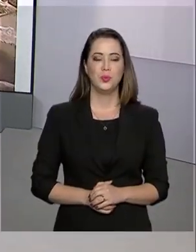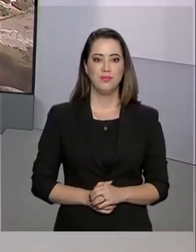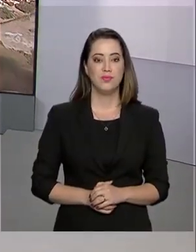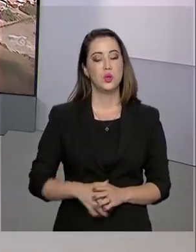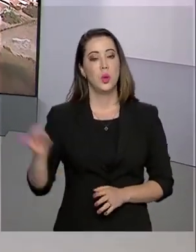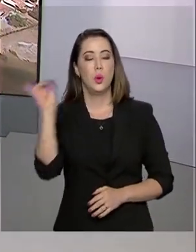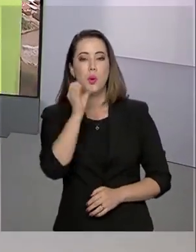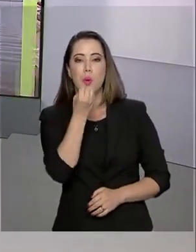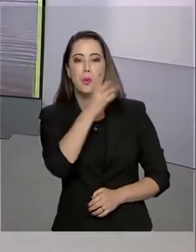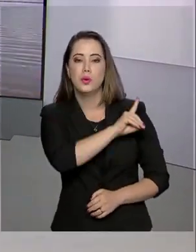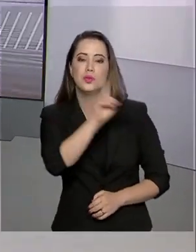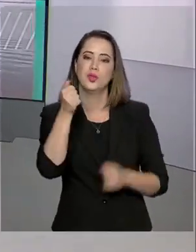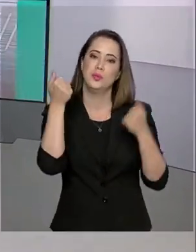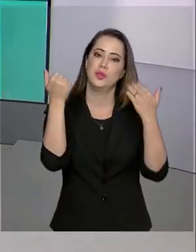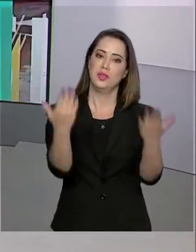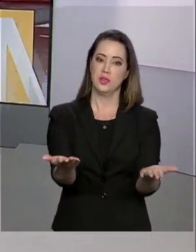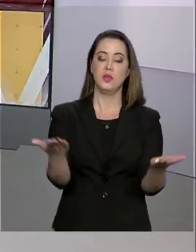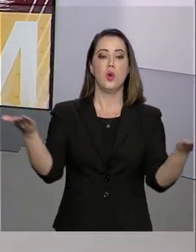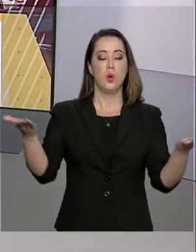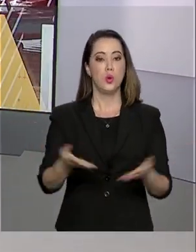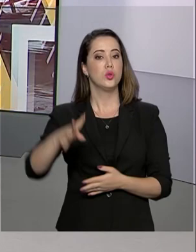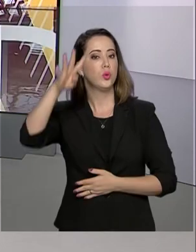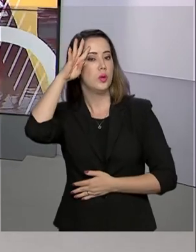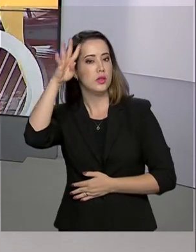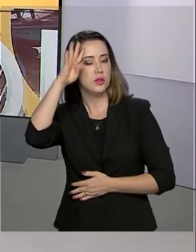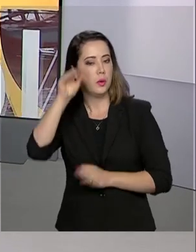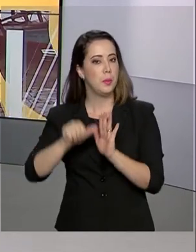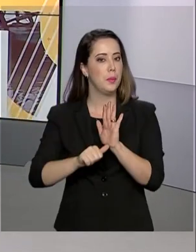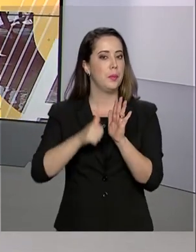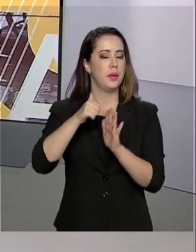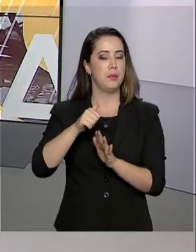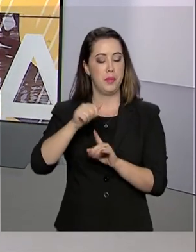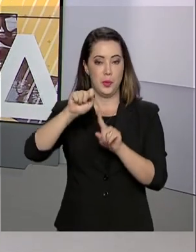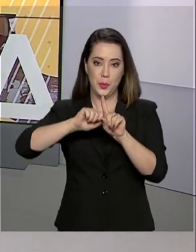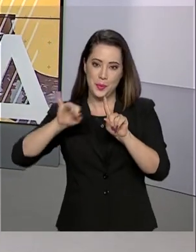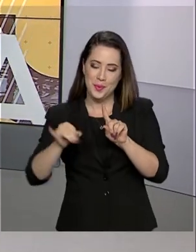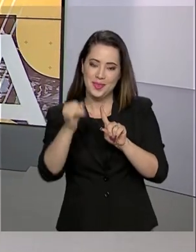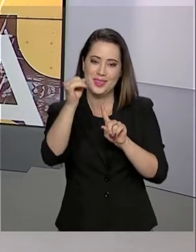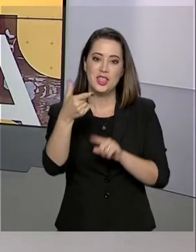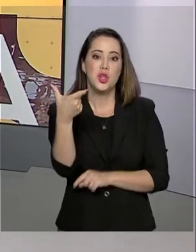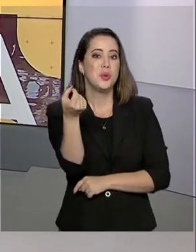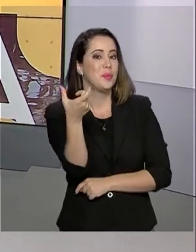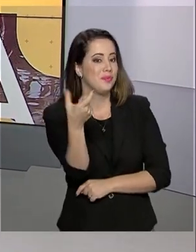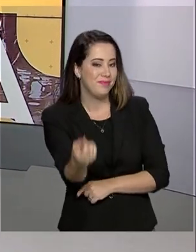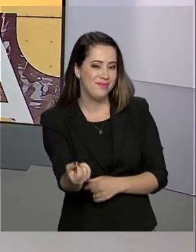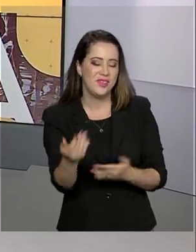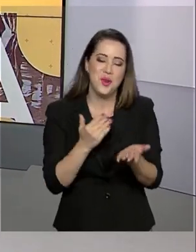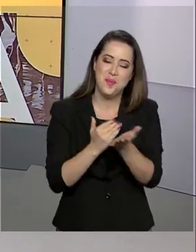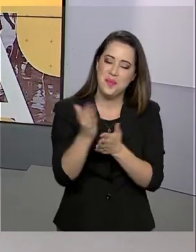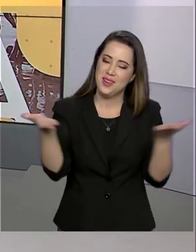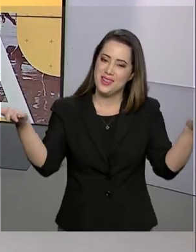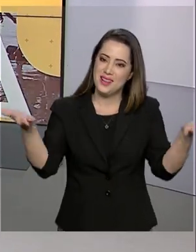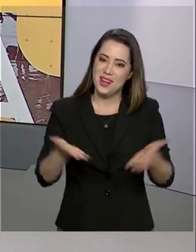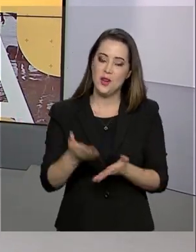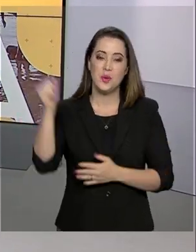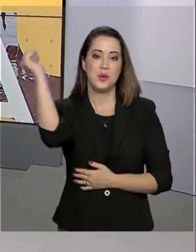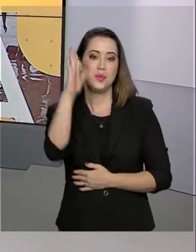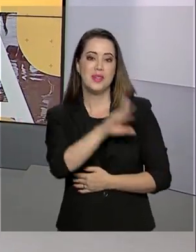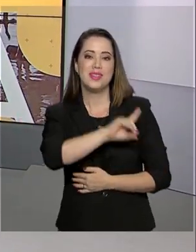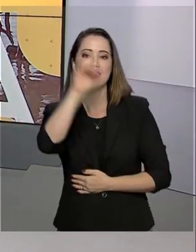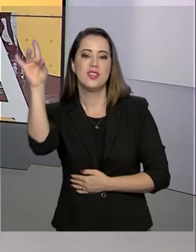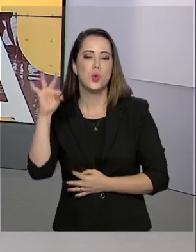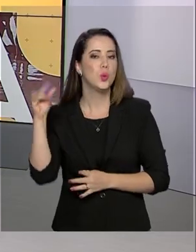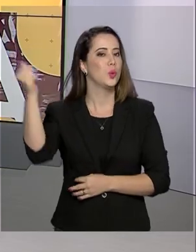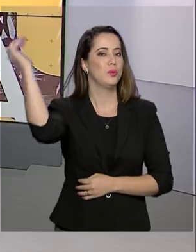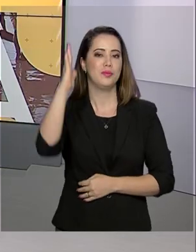Olá, bom dia pra você. Hoje é quarta-feira, 1º de janeiro de 2020. Começa agora o Brasil em dia para